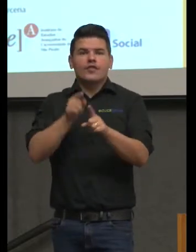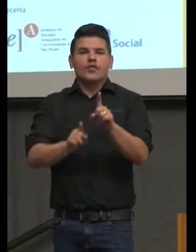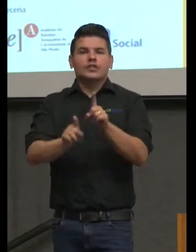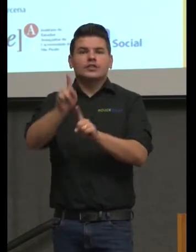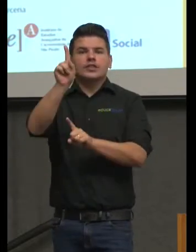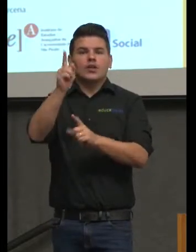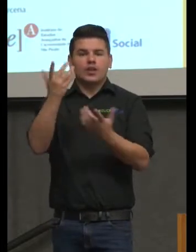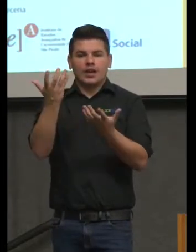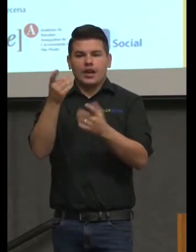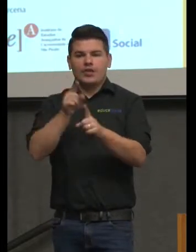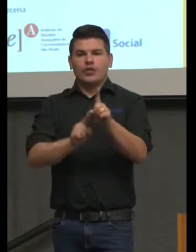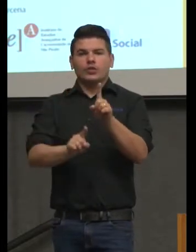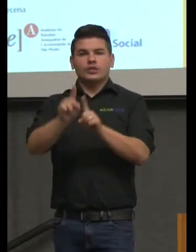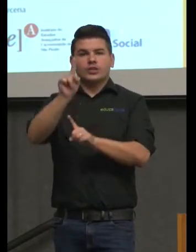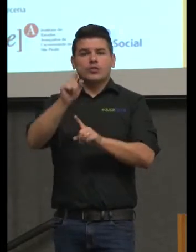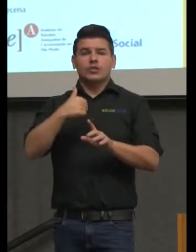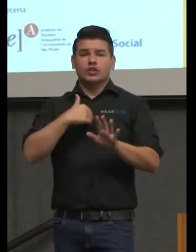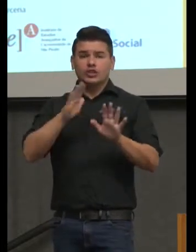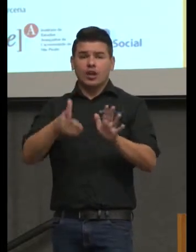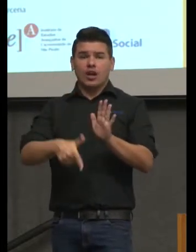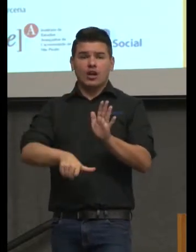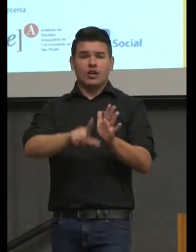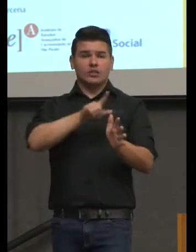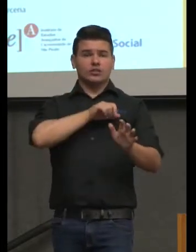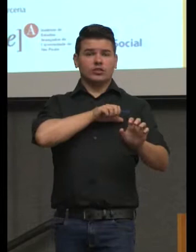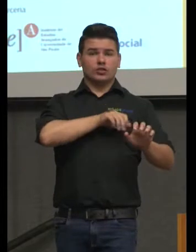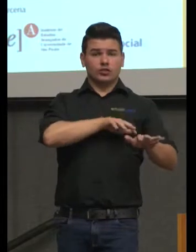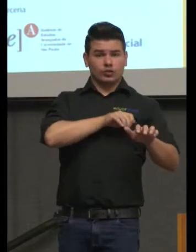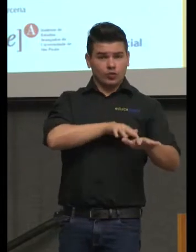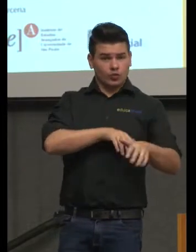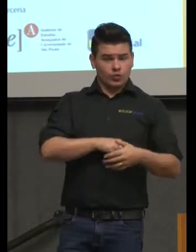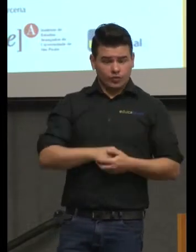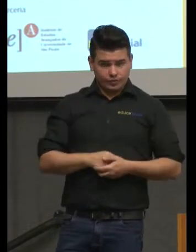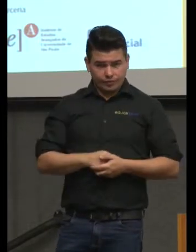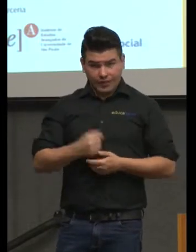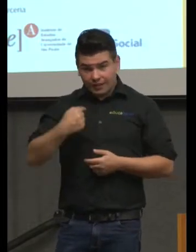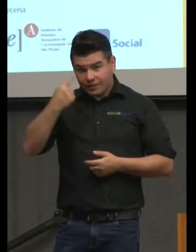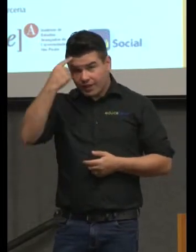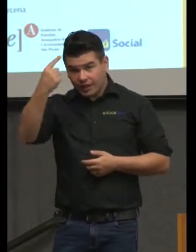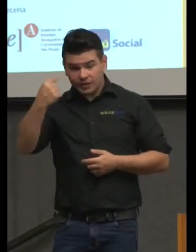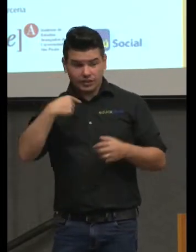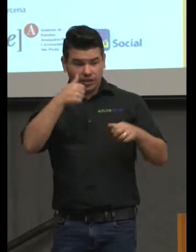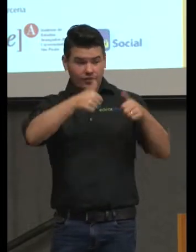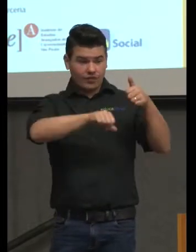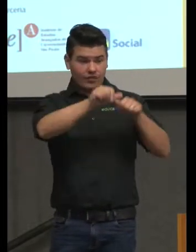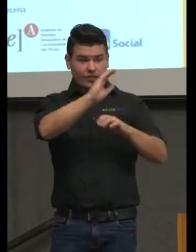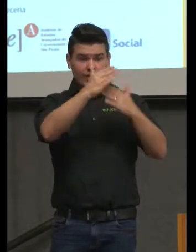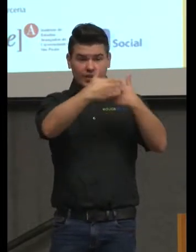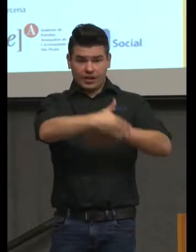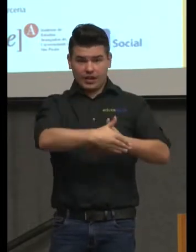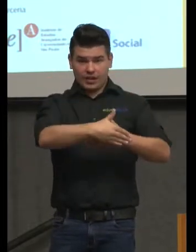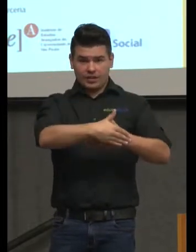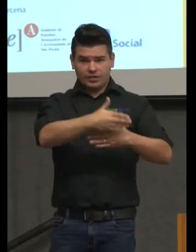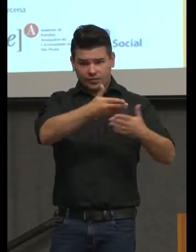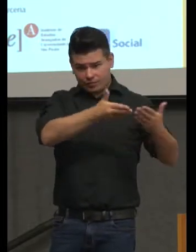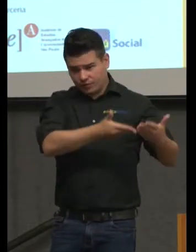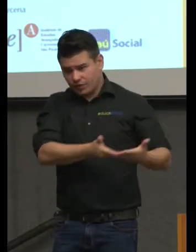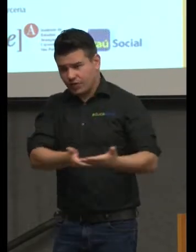ensinamos. Essa ideia de avaliação como devolução essa ideia